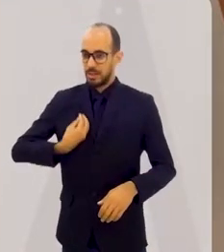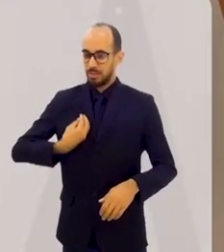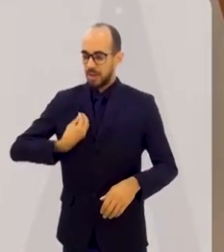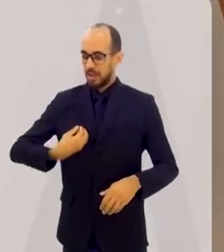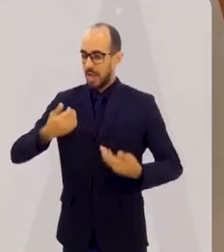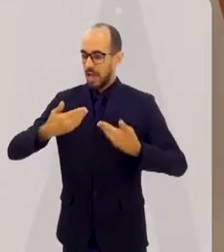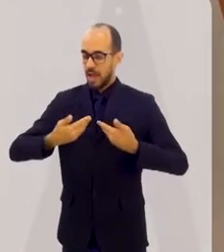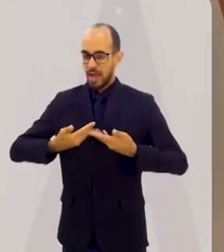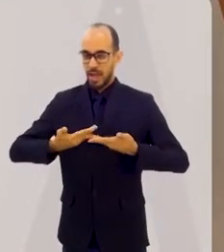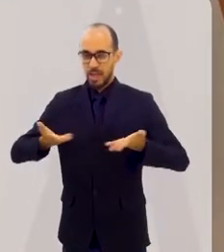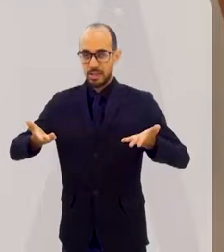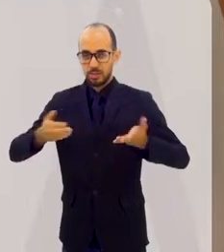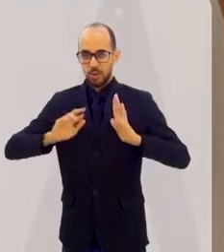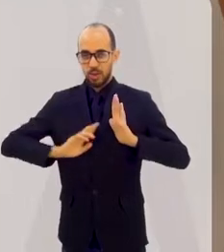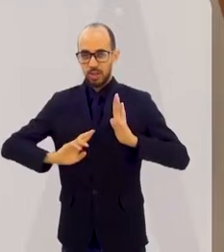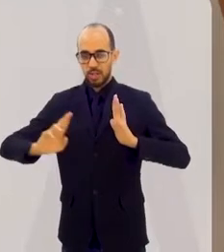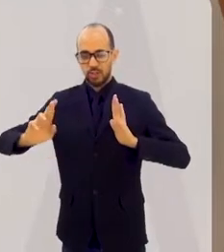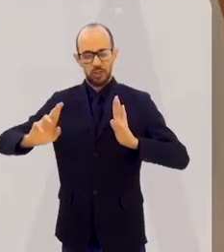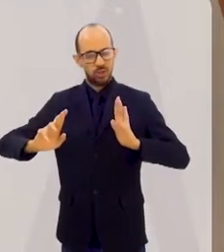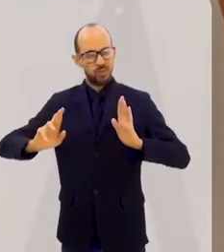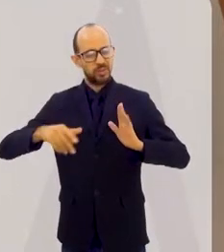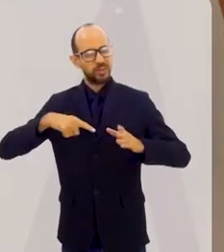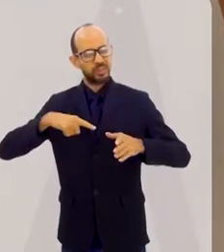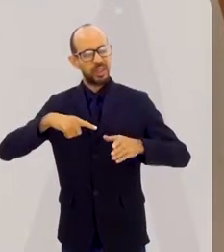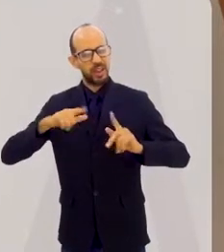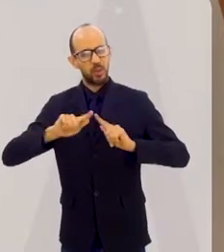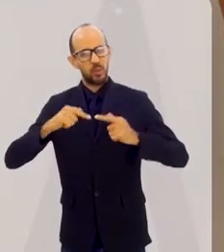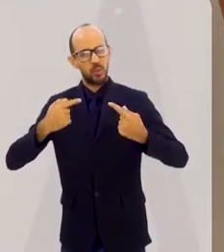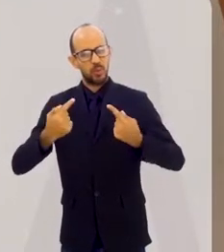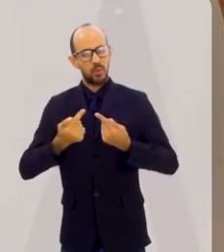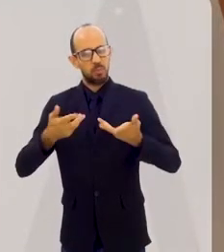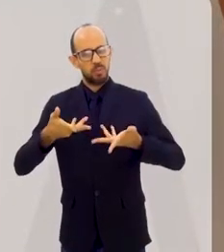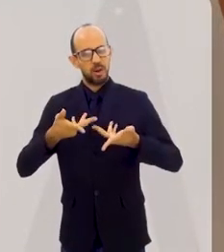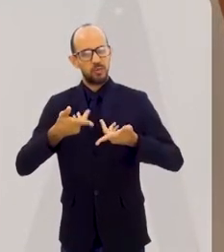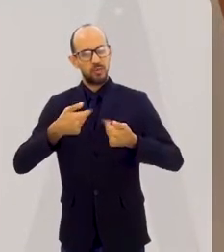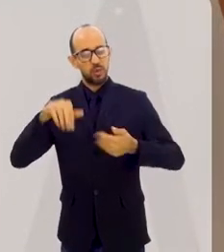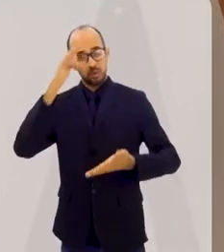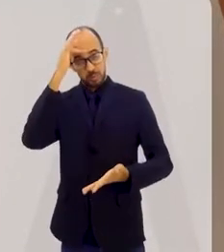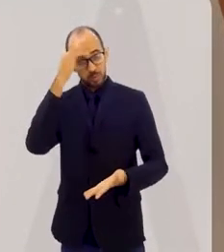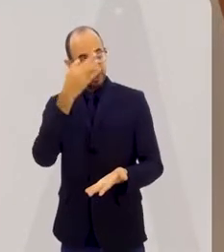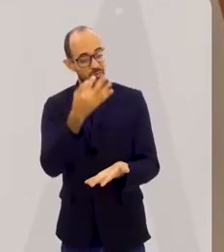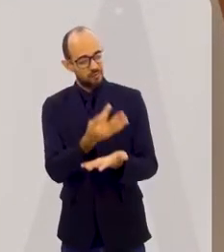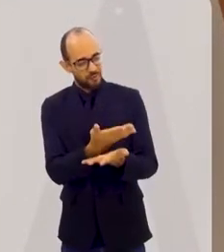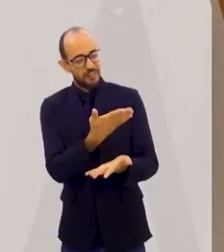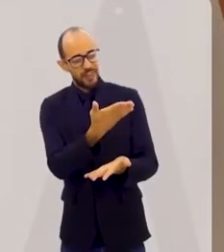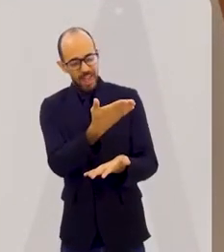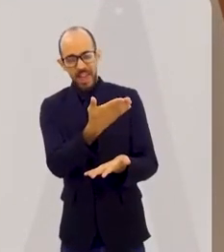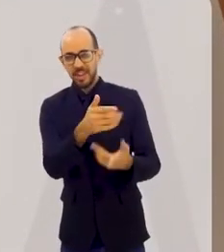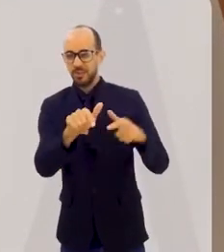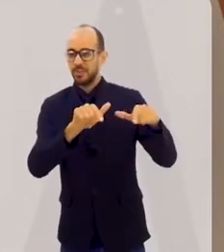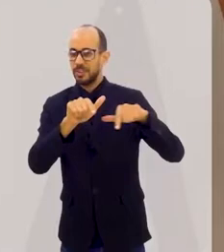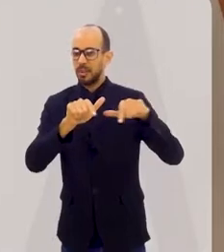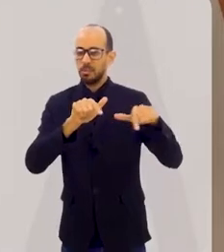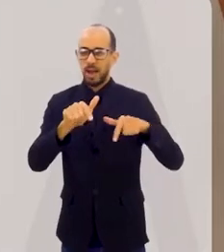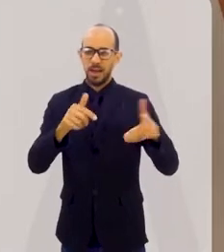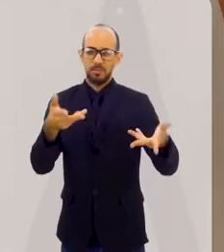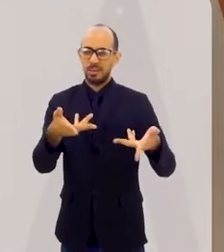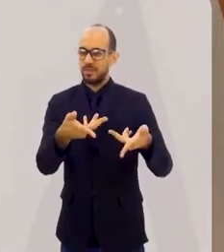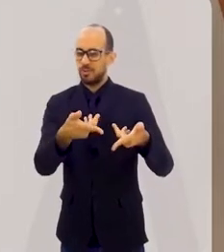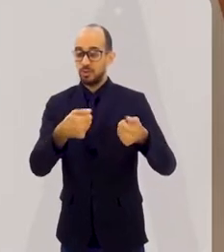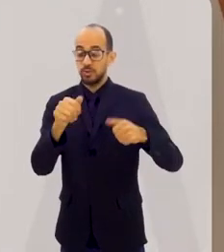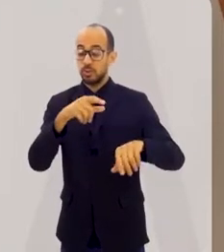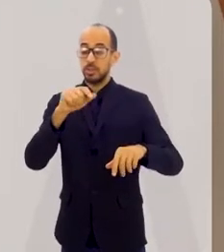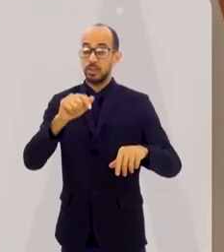fé, um rebanho fantástico, que faz um trabalho muito bonito. E que, principalmente,